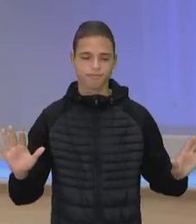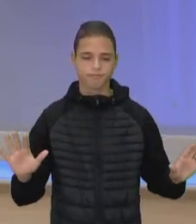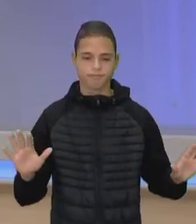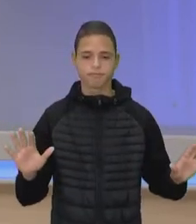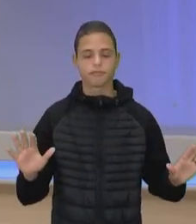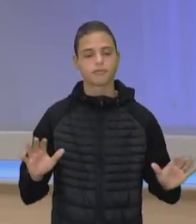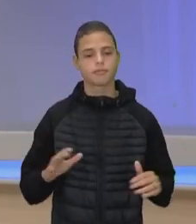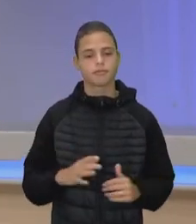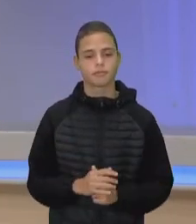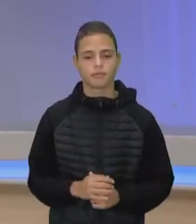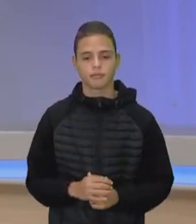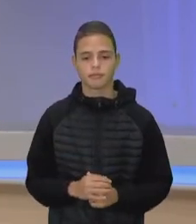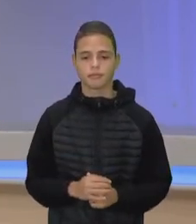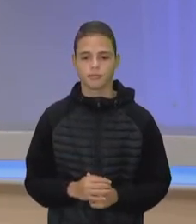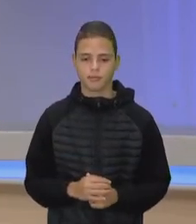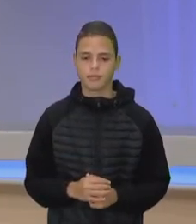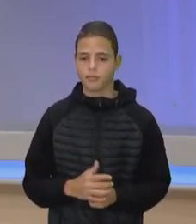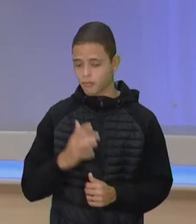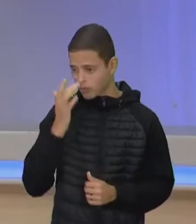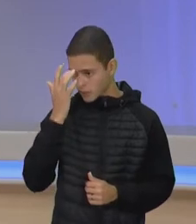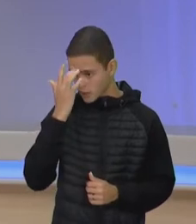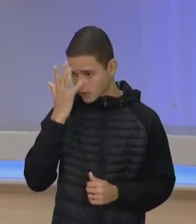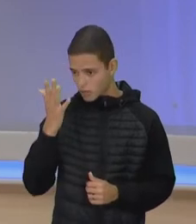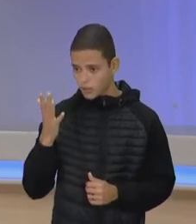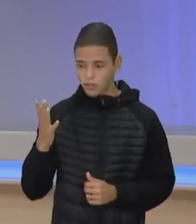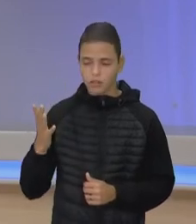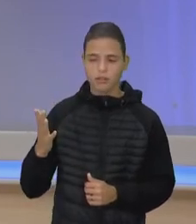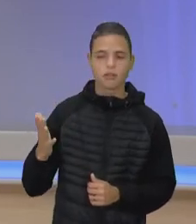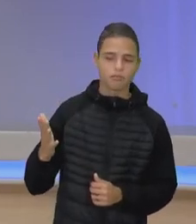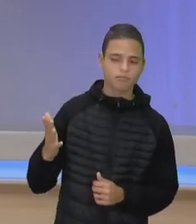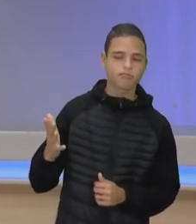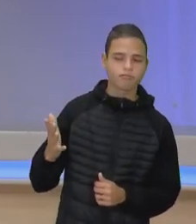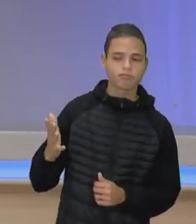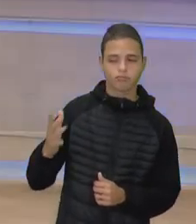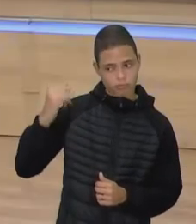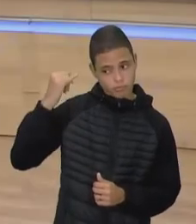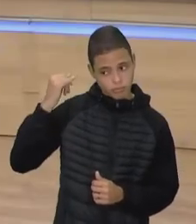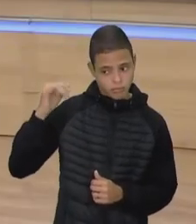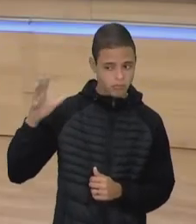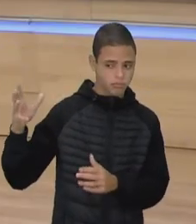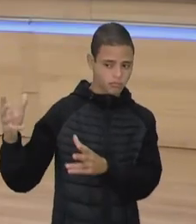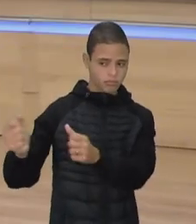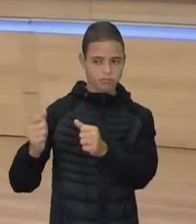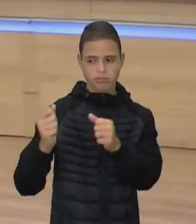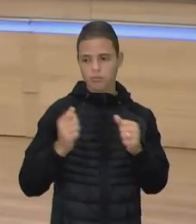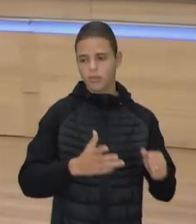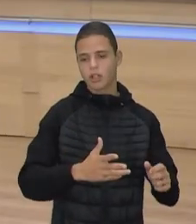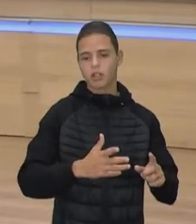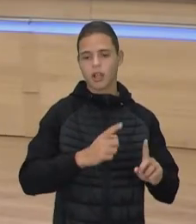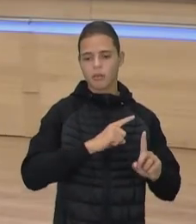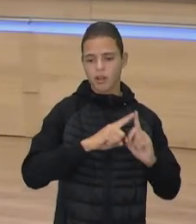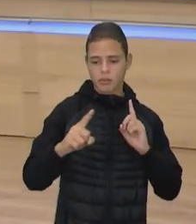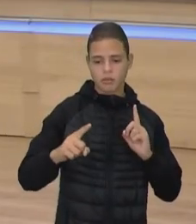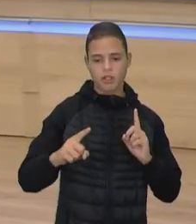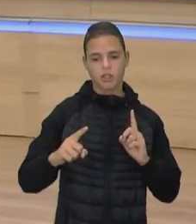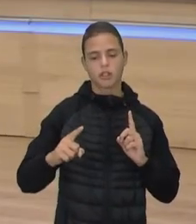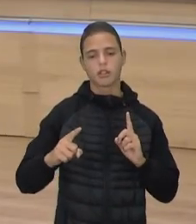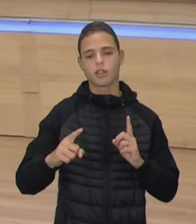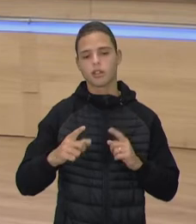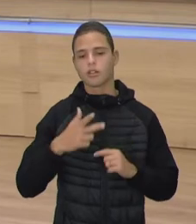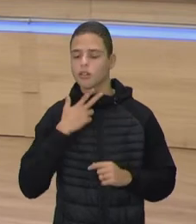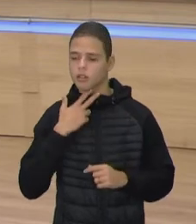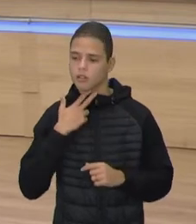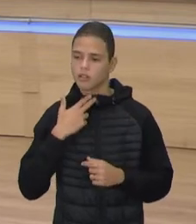explícito, ele é fácil de ser combatido, né? Então, é fácil que as pessoas sejam